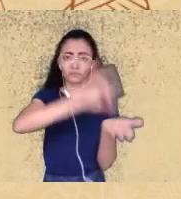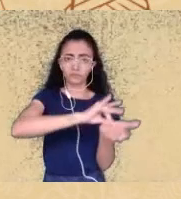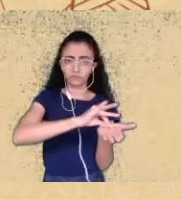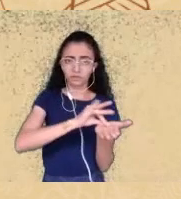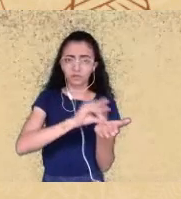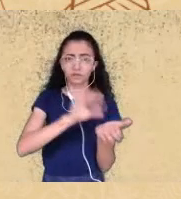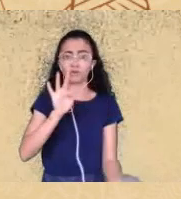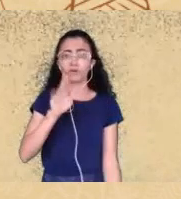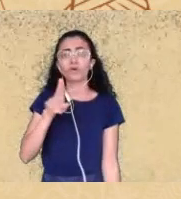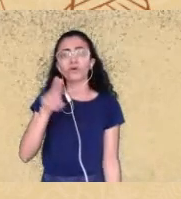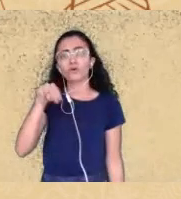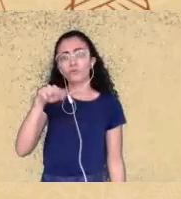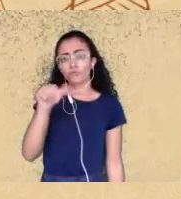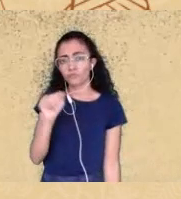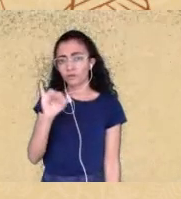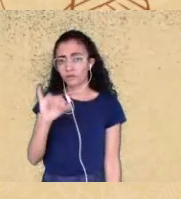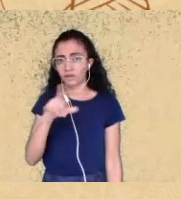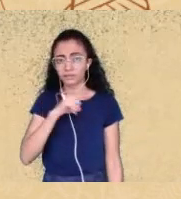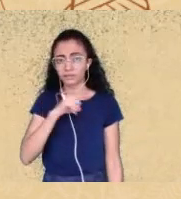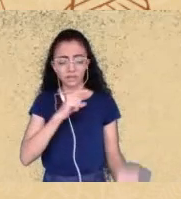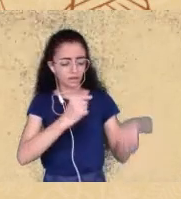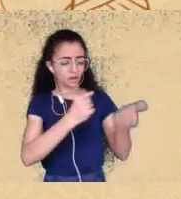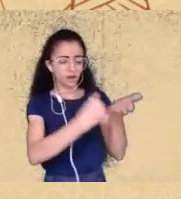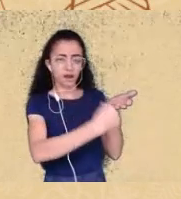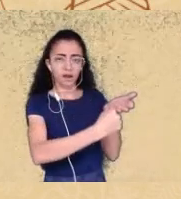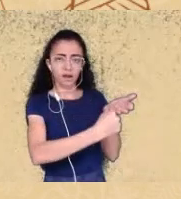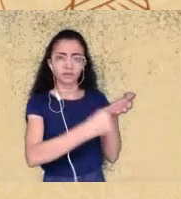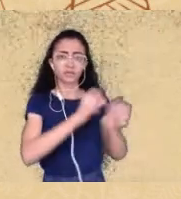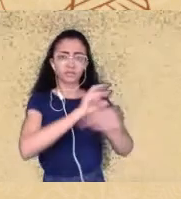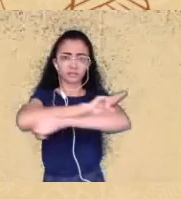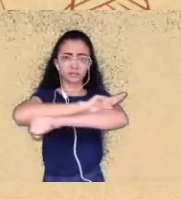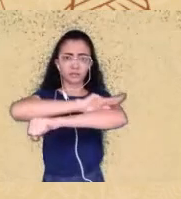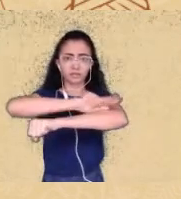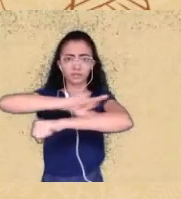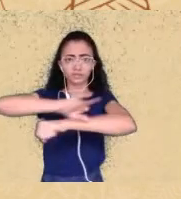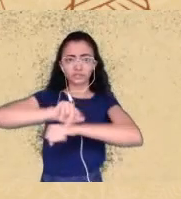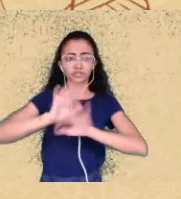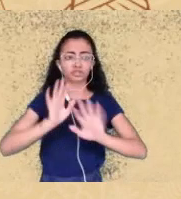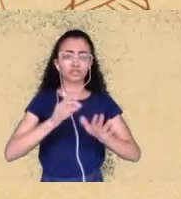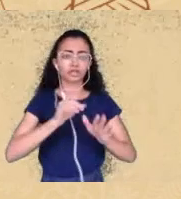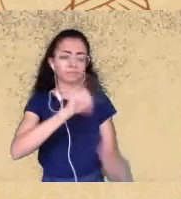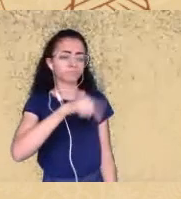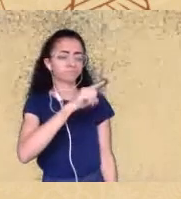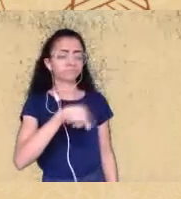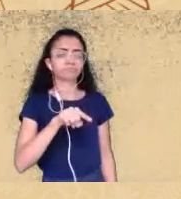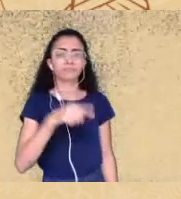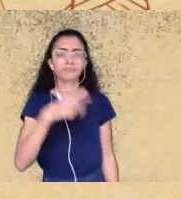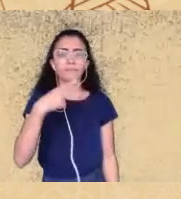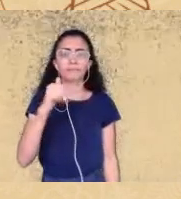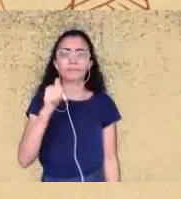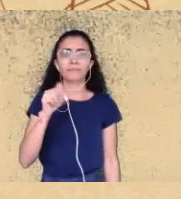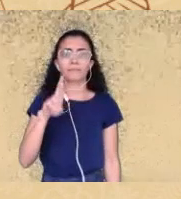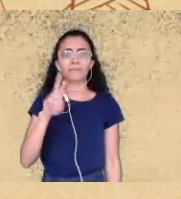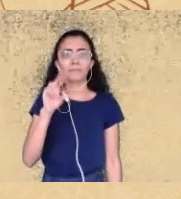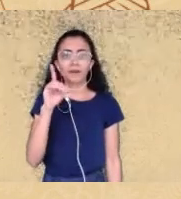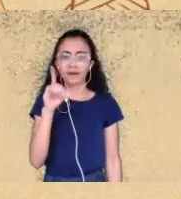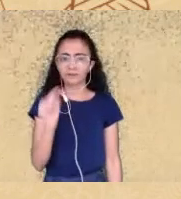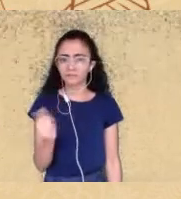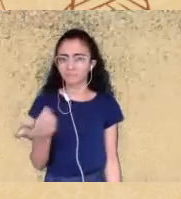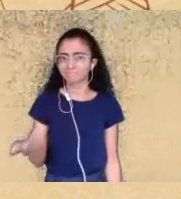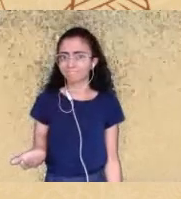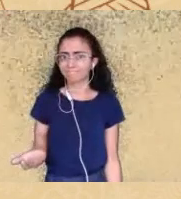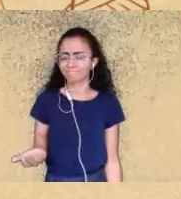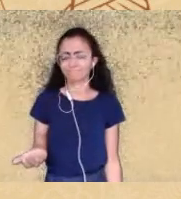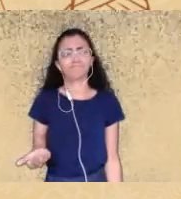etnia e já vem pré-preenchido com a parda então isso também tem um impacto